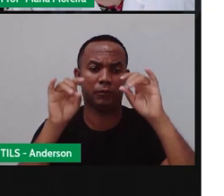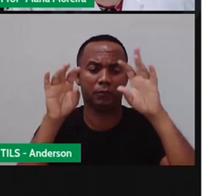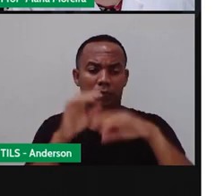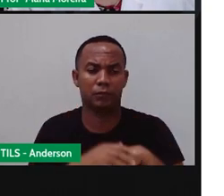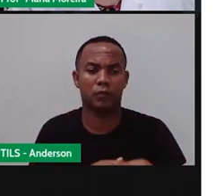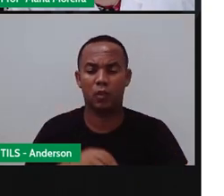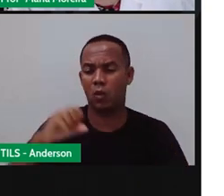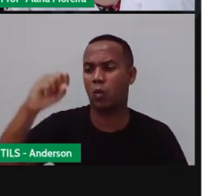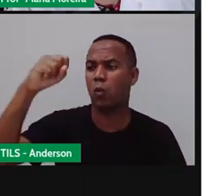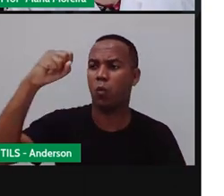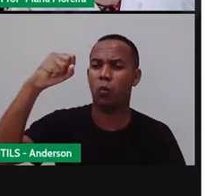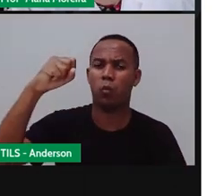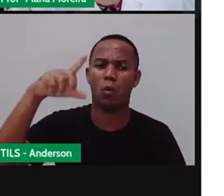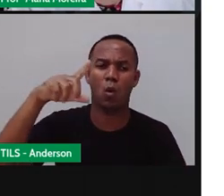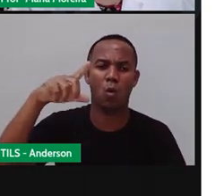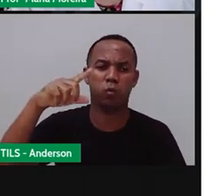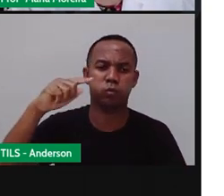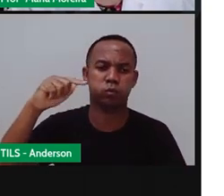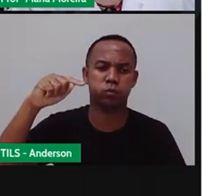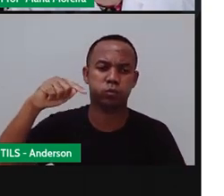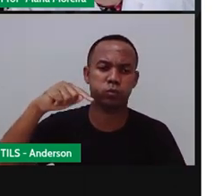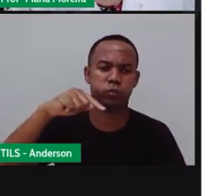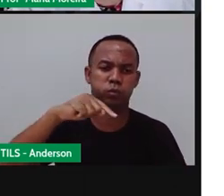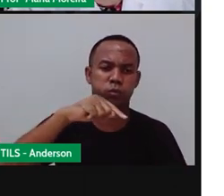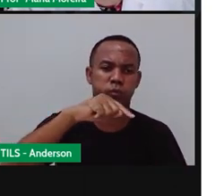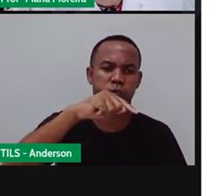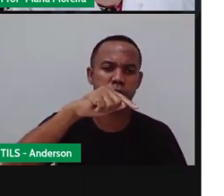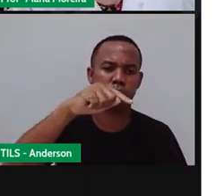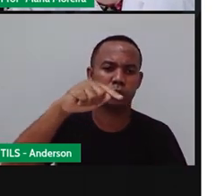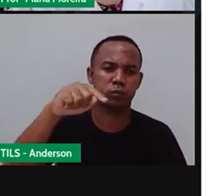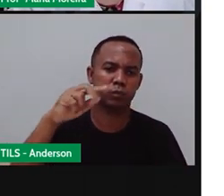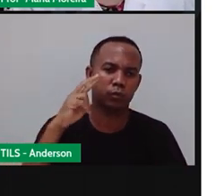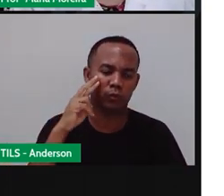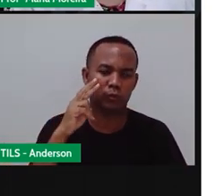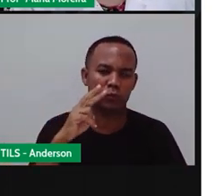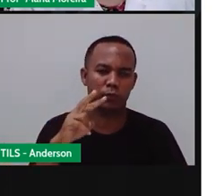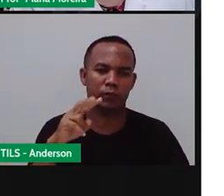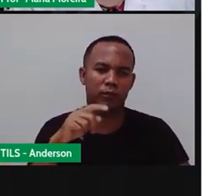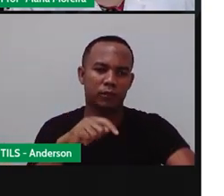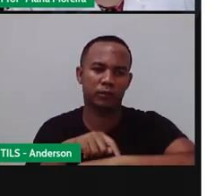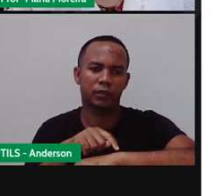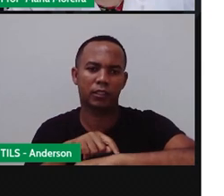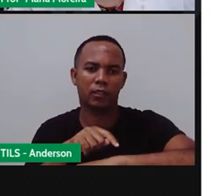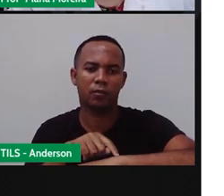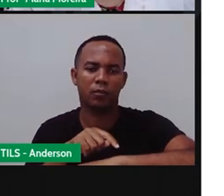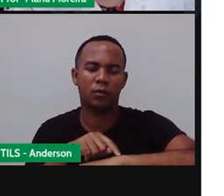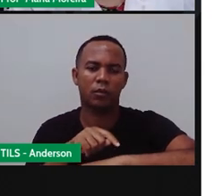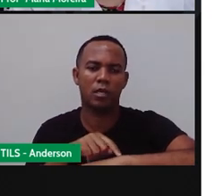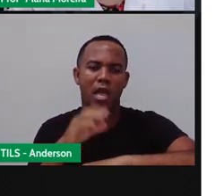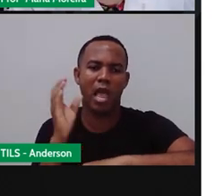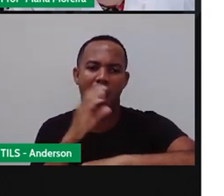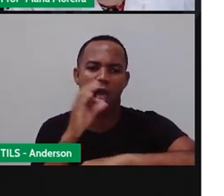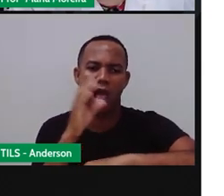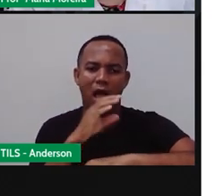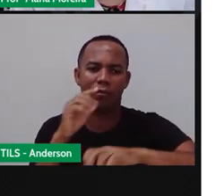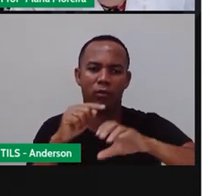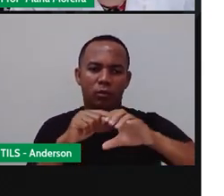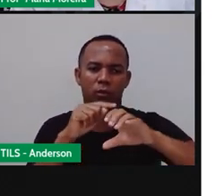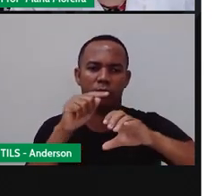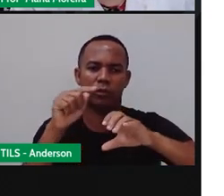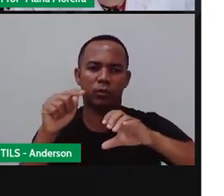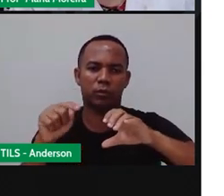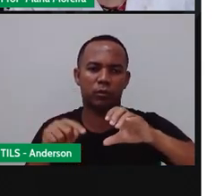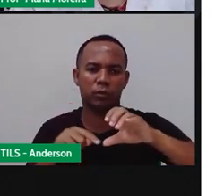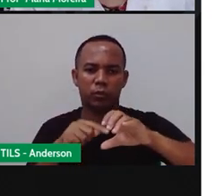ia batendo e ela ia o quê? Andando. E aí, você ia vendo, ó, o tempo passando. Você poderia dizer, olha, quando a